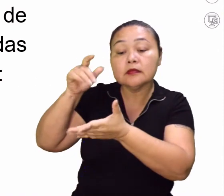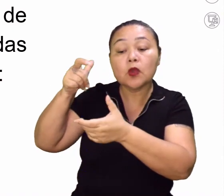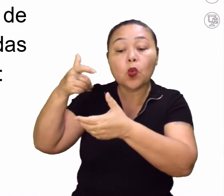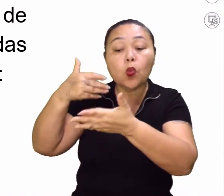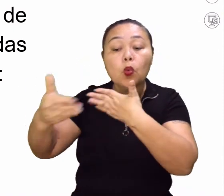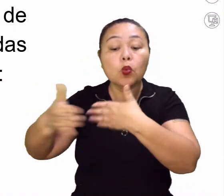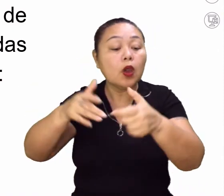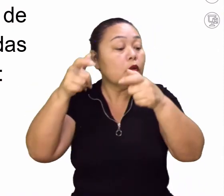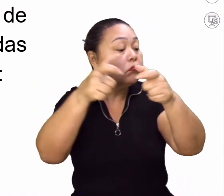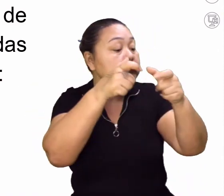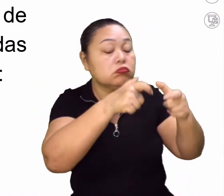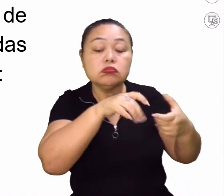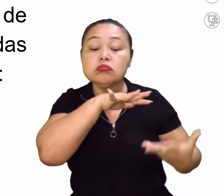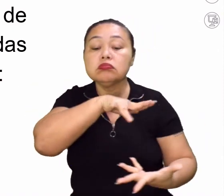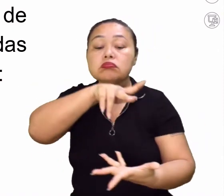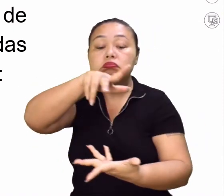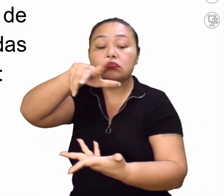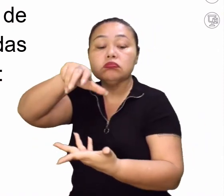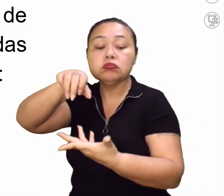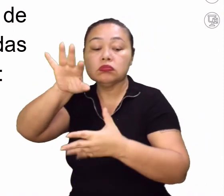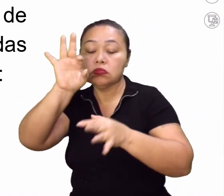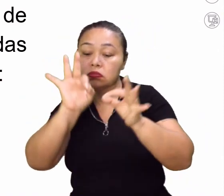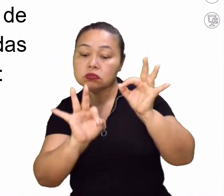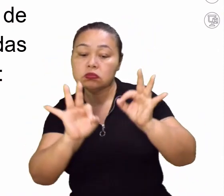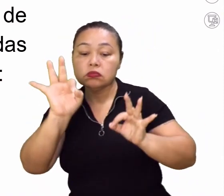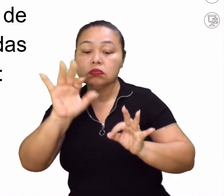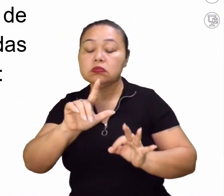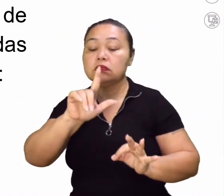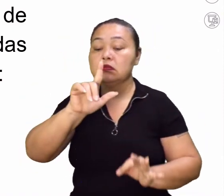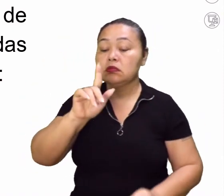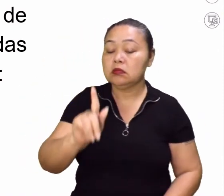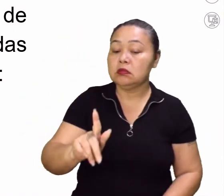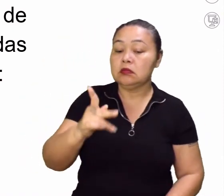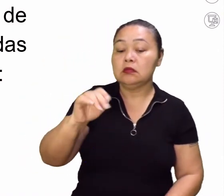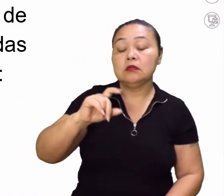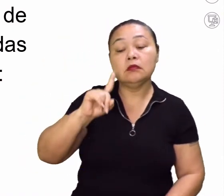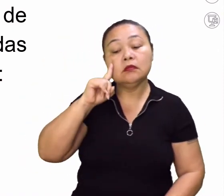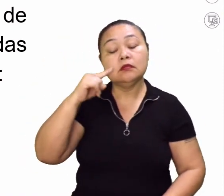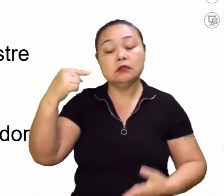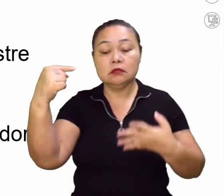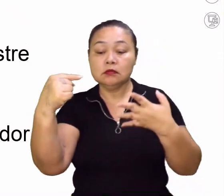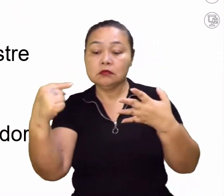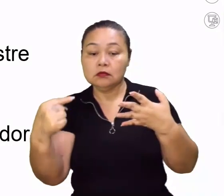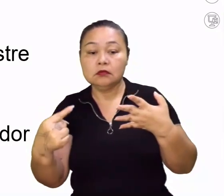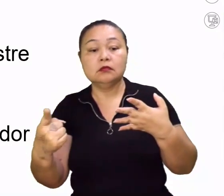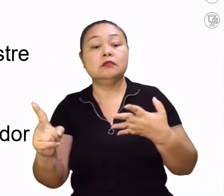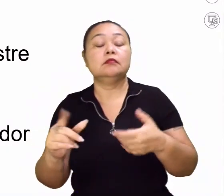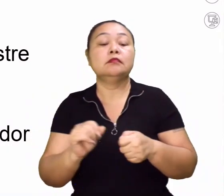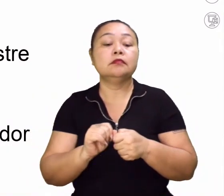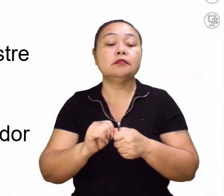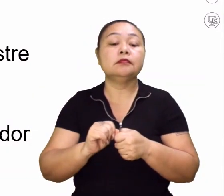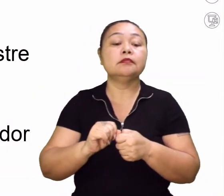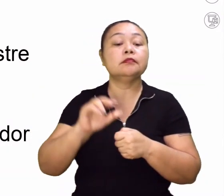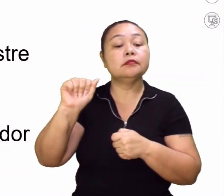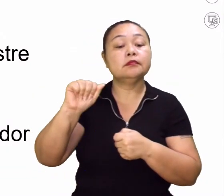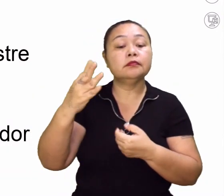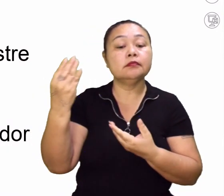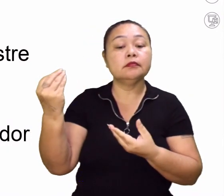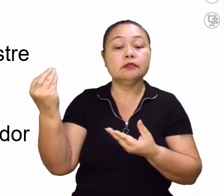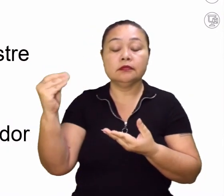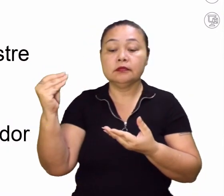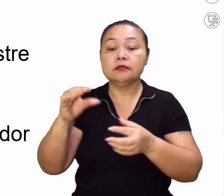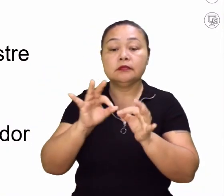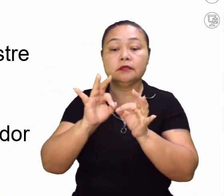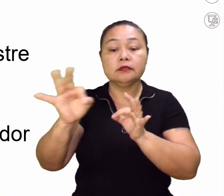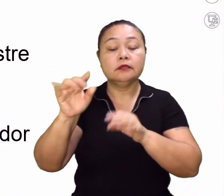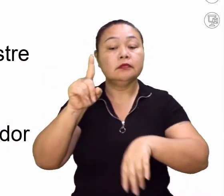com as coordenadas geográficas, é correto concluir que o GPS indica... Vamos lá. A, os dados